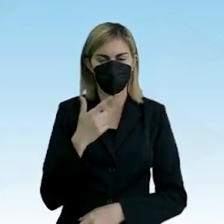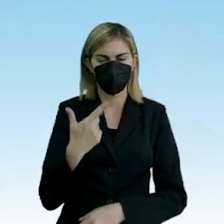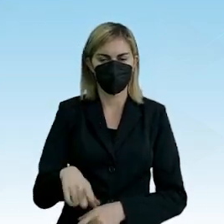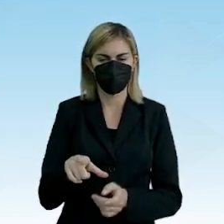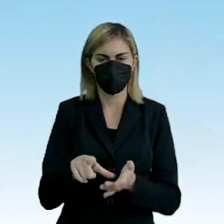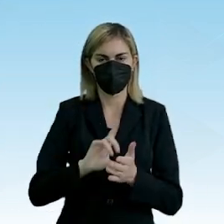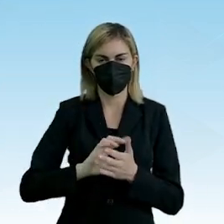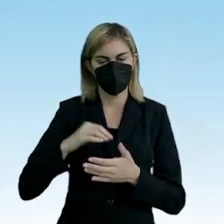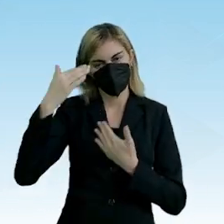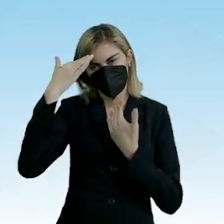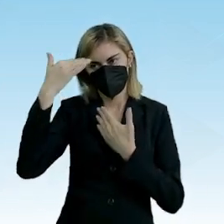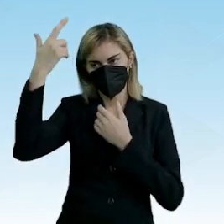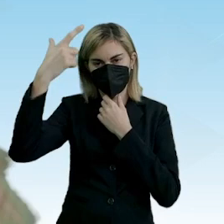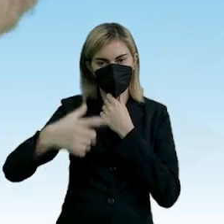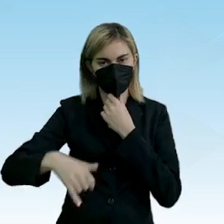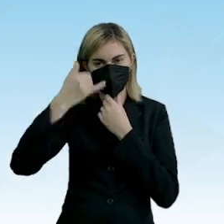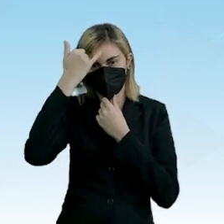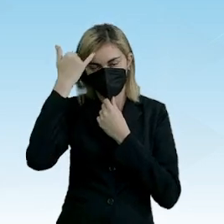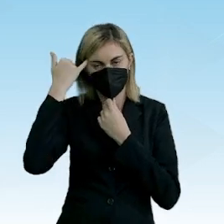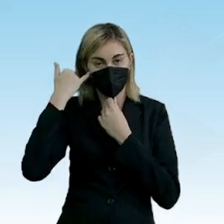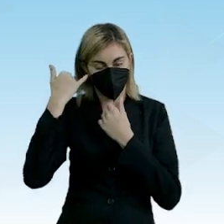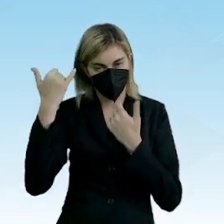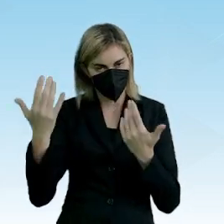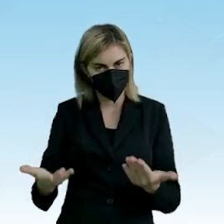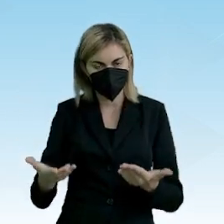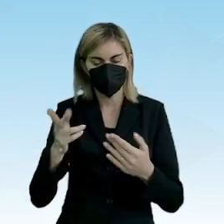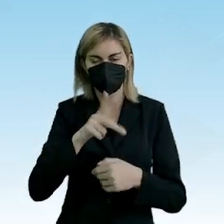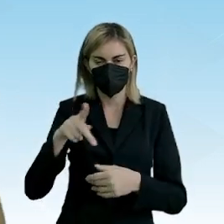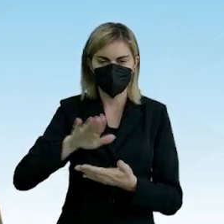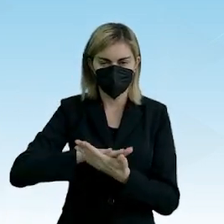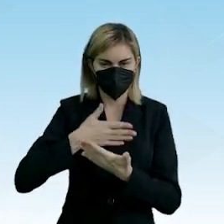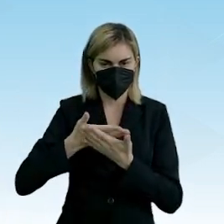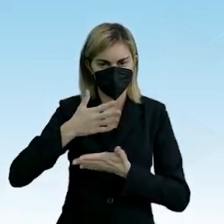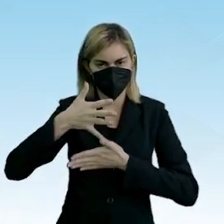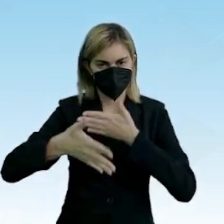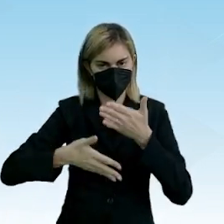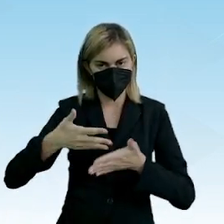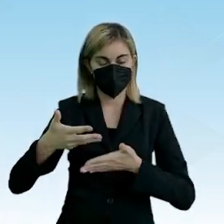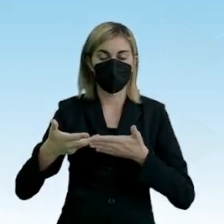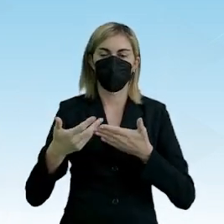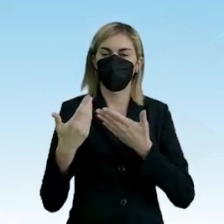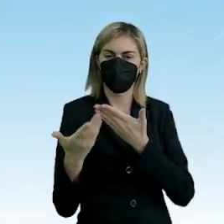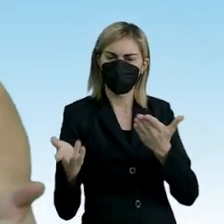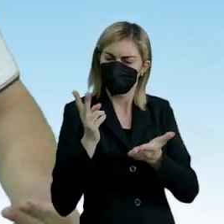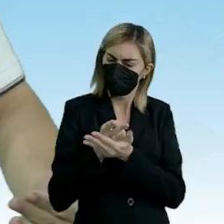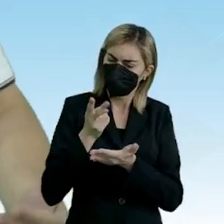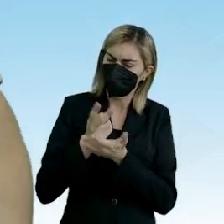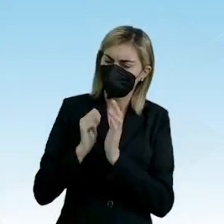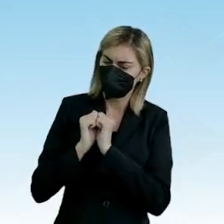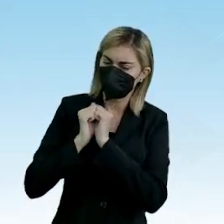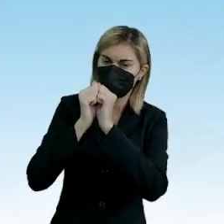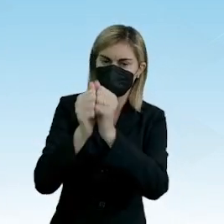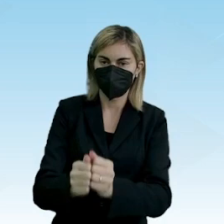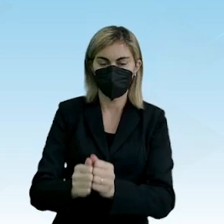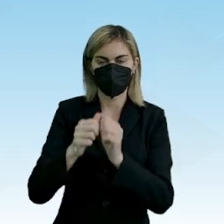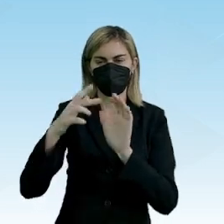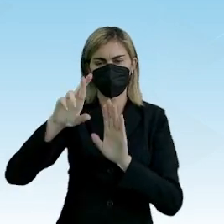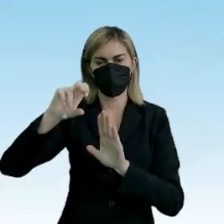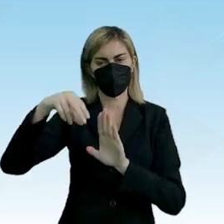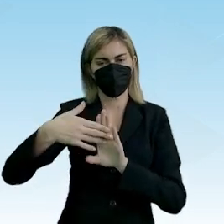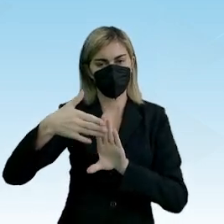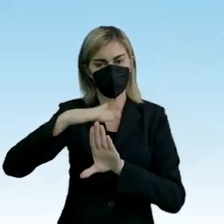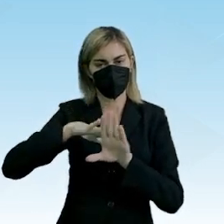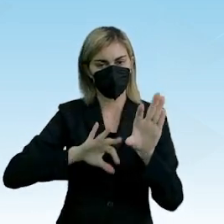antes disso, eu agradeço aqui a Isabela, professora de Libras aqui, que sempre está conosco, e a Ronaldo